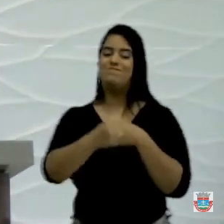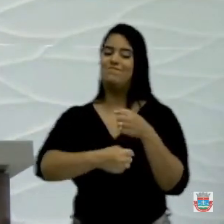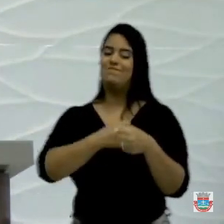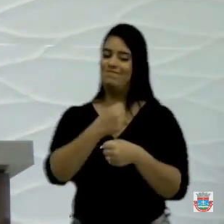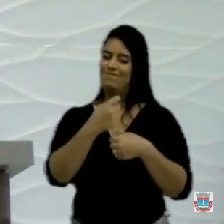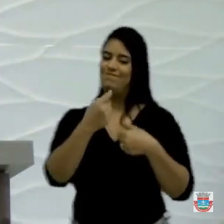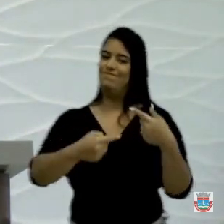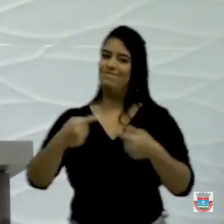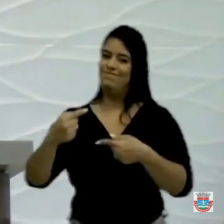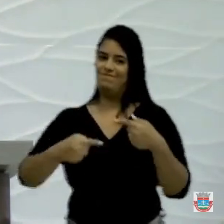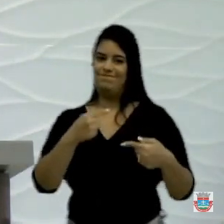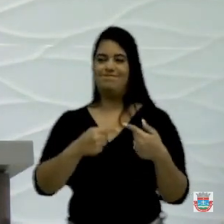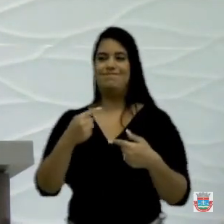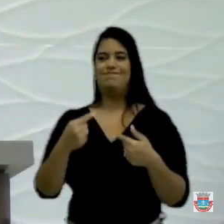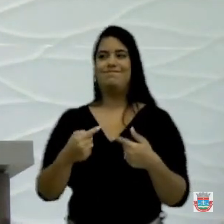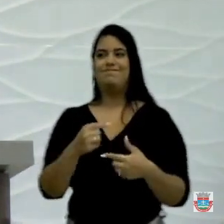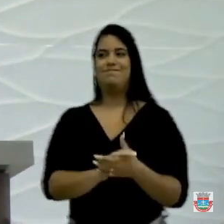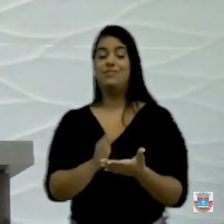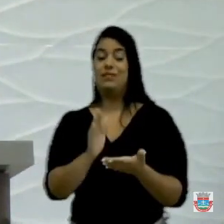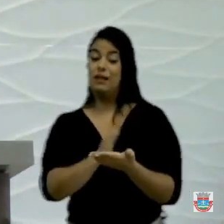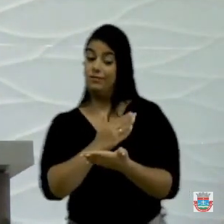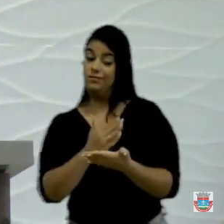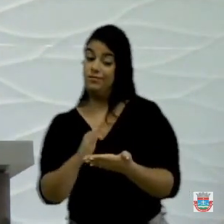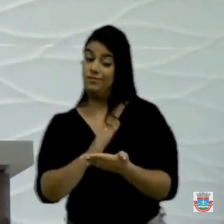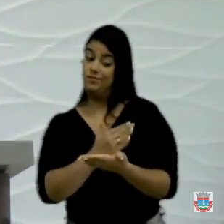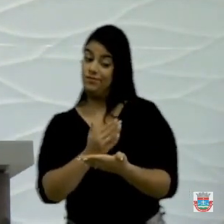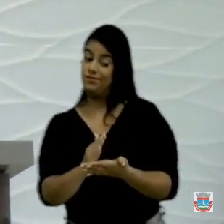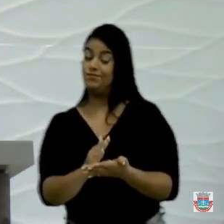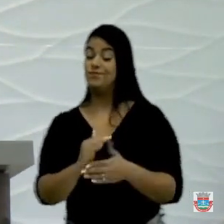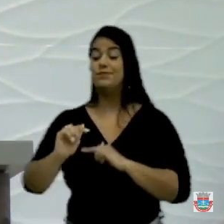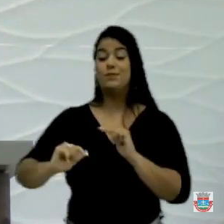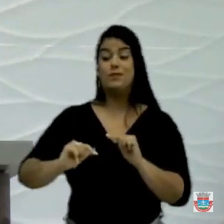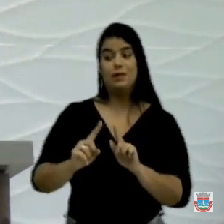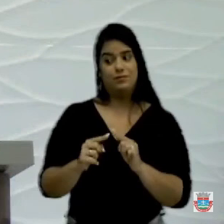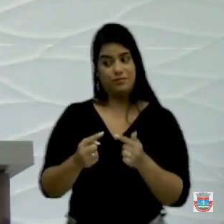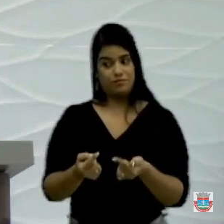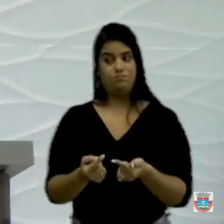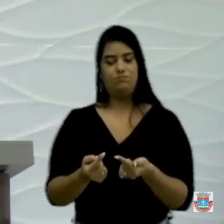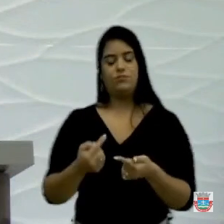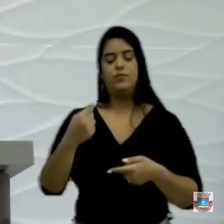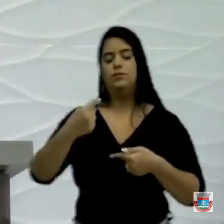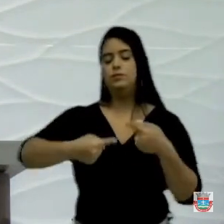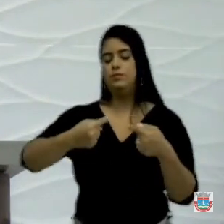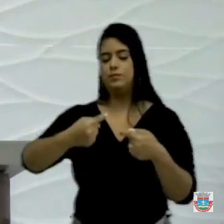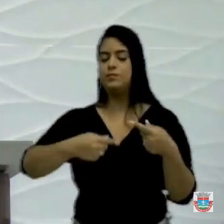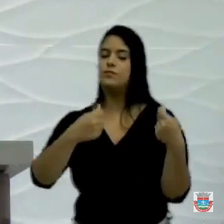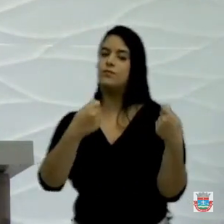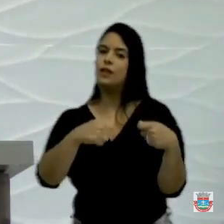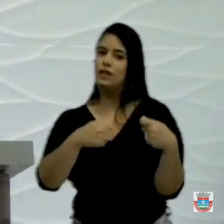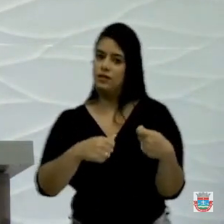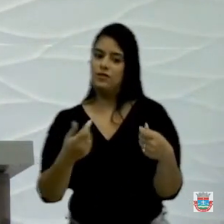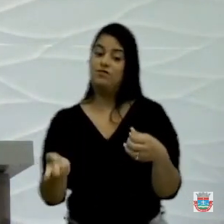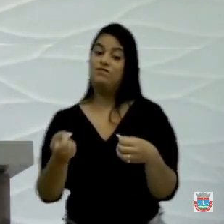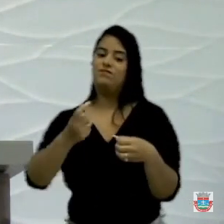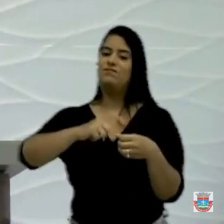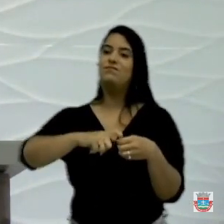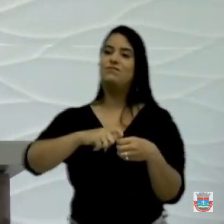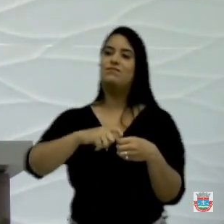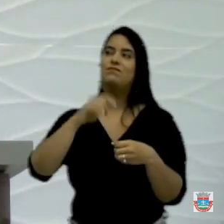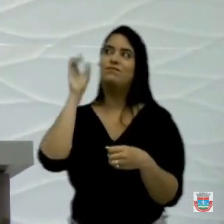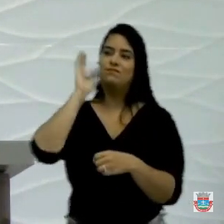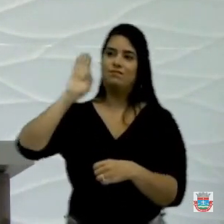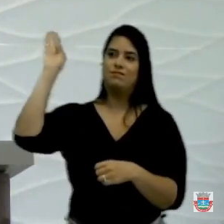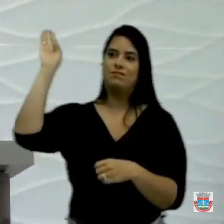trabalham quatro anos, mas tem outros da situação que estão trabalhando agora porque é ano político e eles precisam voltar para essa casa. Então